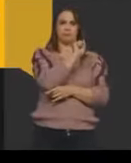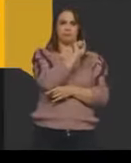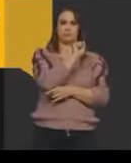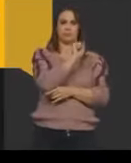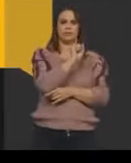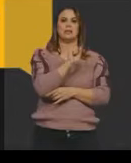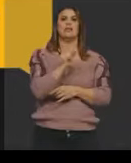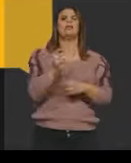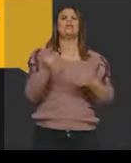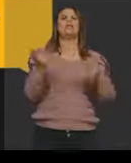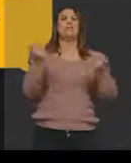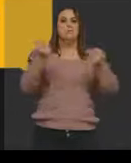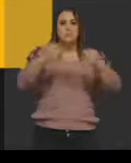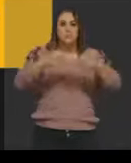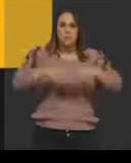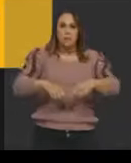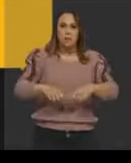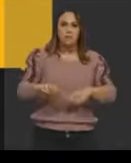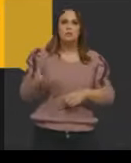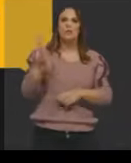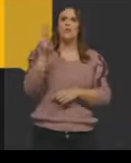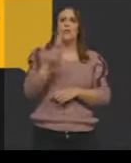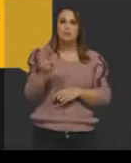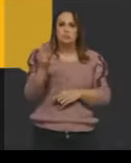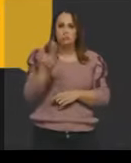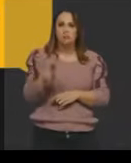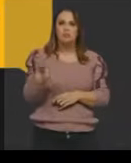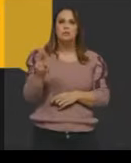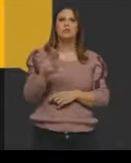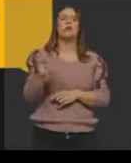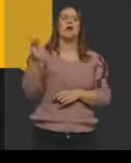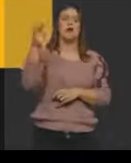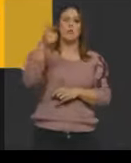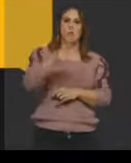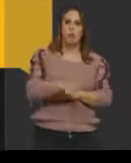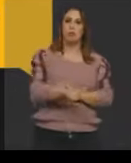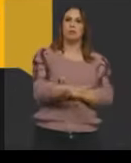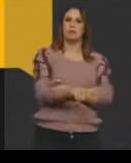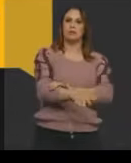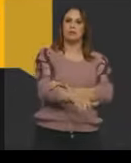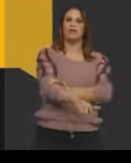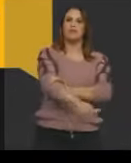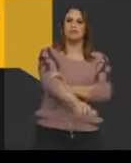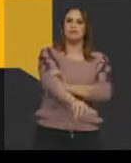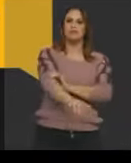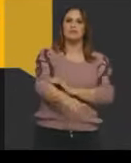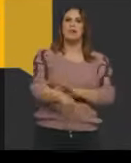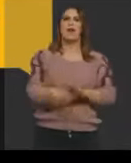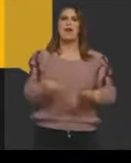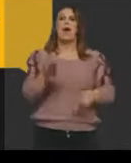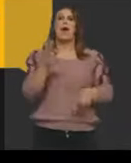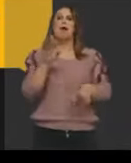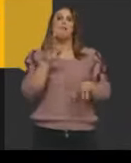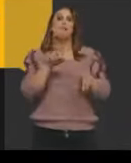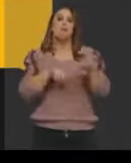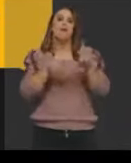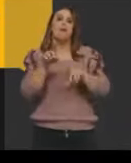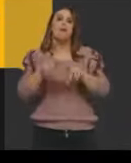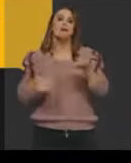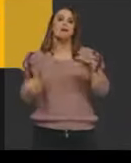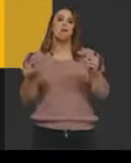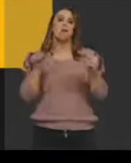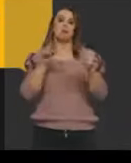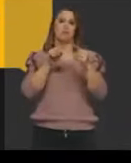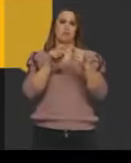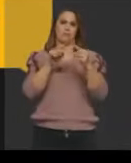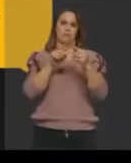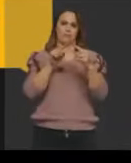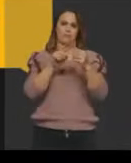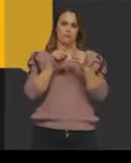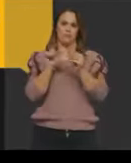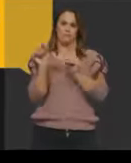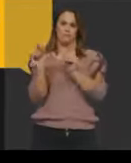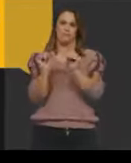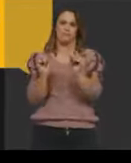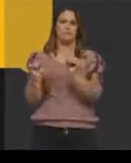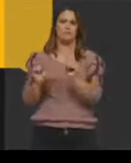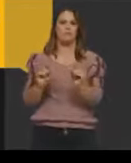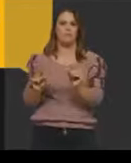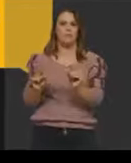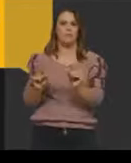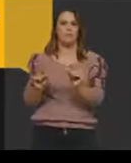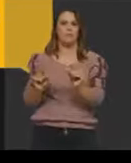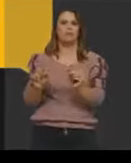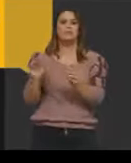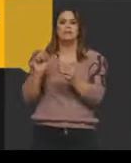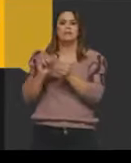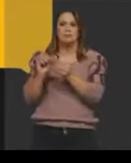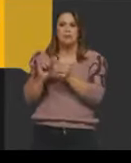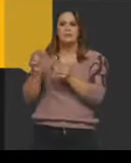utilizar ali, qual é o tipo de fragmento, né, que você for utilizar, se for feito várias vezes, ele pode ser reutilizável, tá?